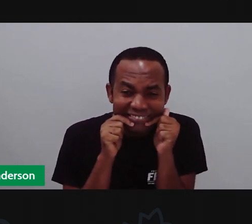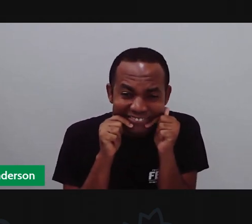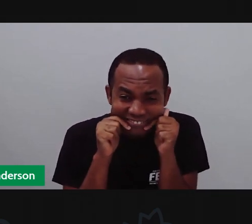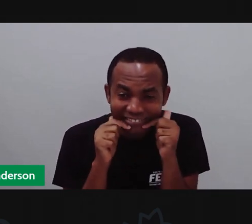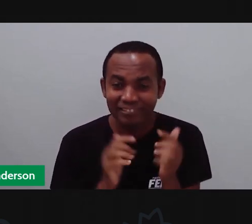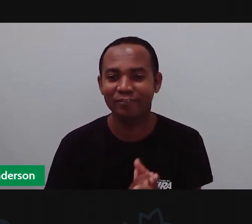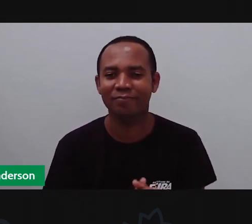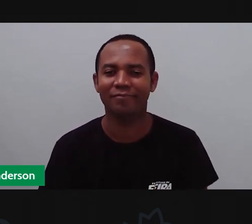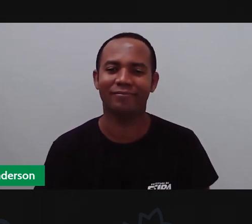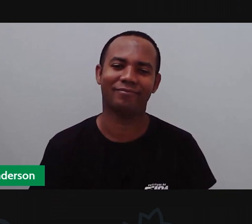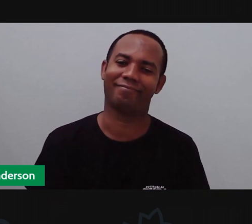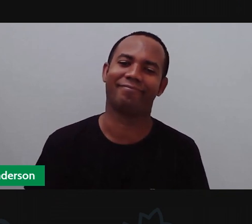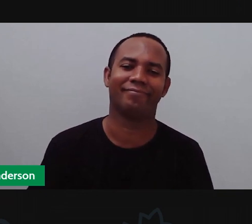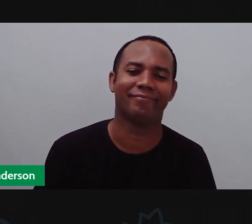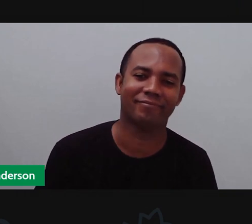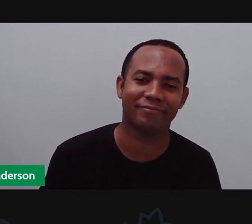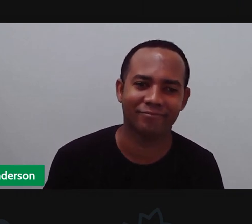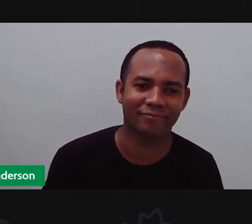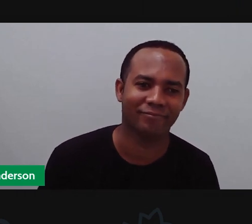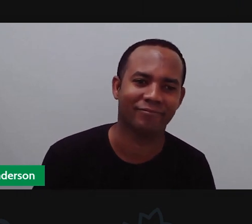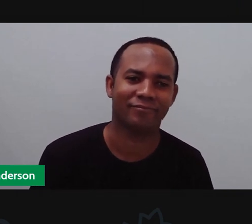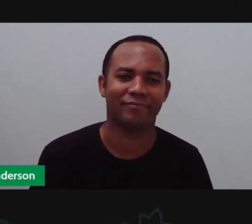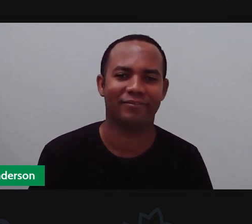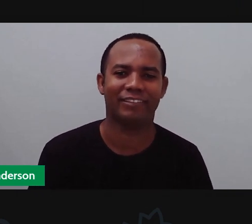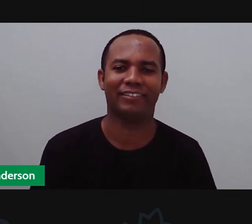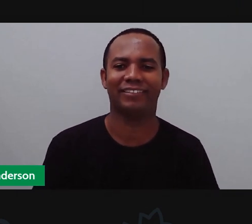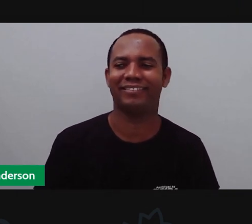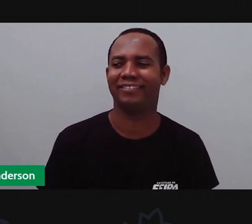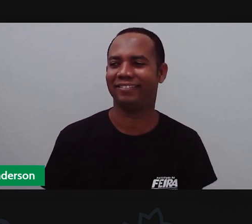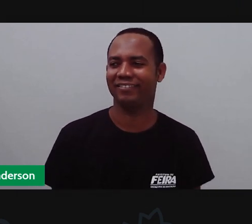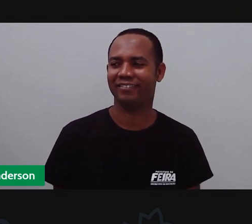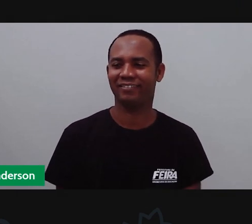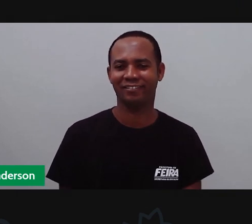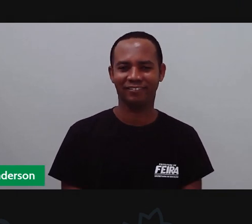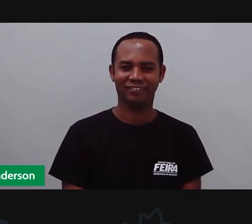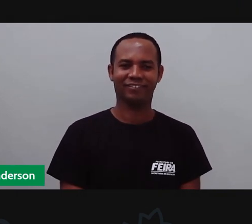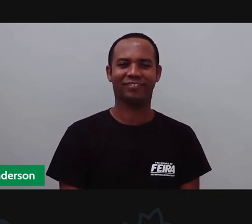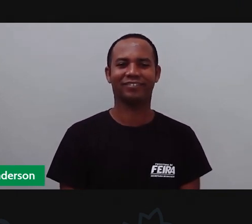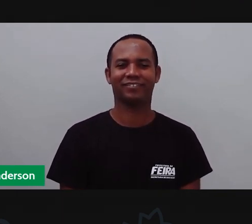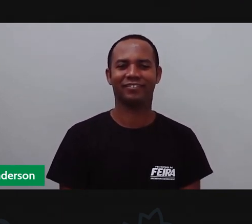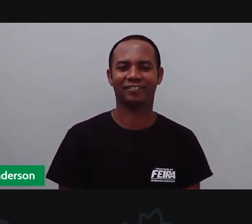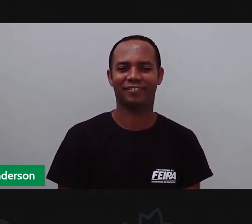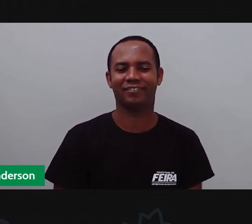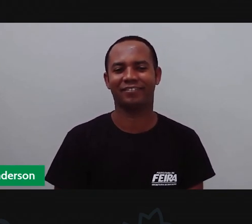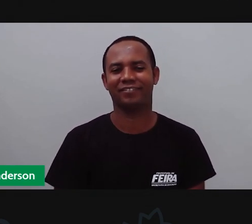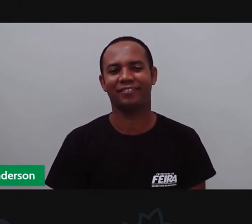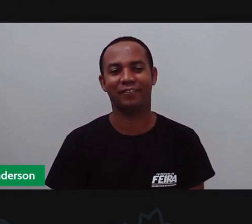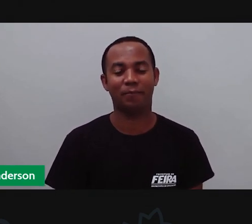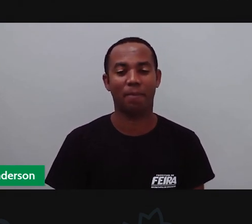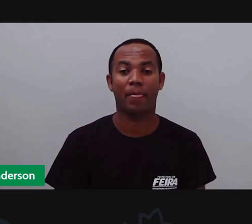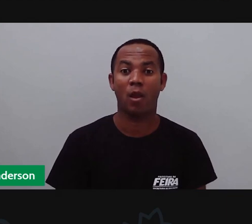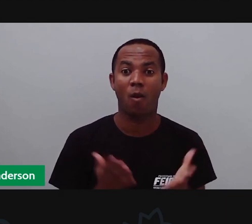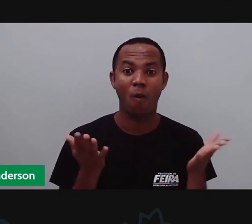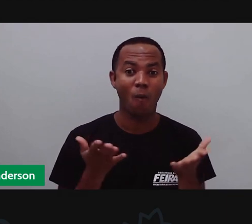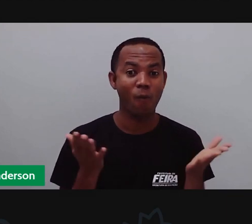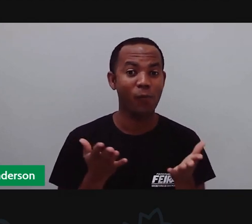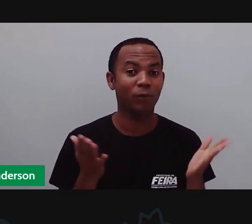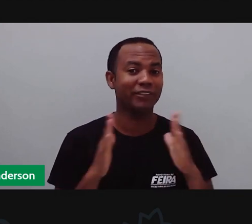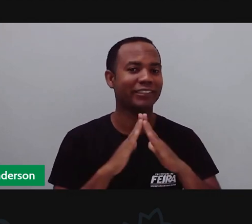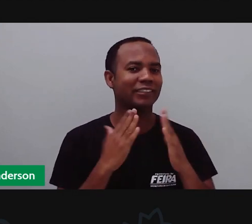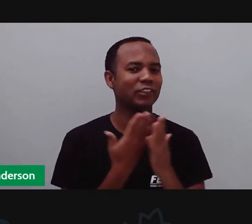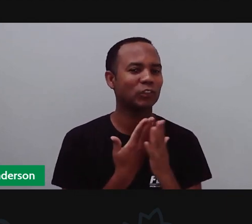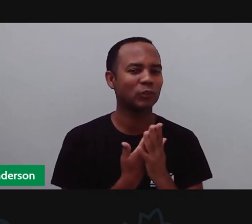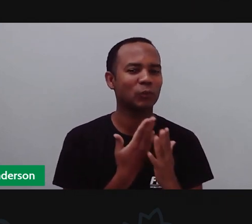cara de quem ganhou na Mega Sena, cara de quem vai comer bolo de milho, vamos lá, nossa aula de